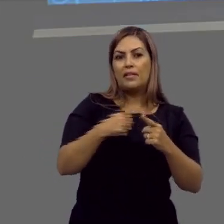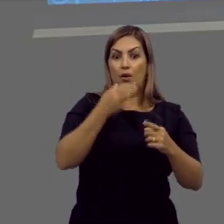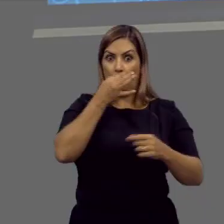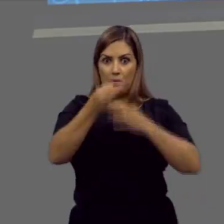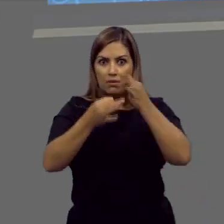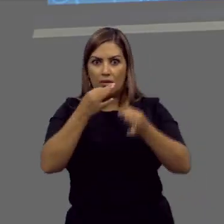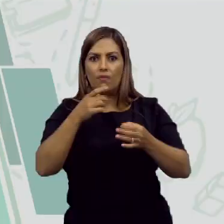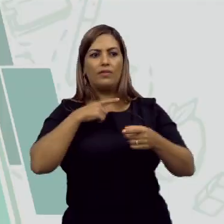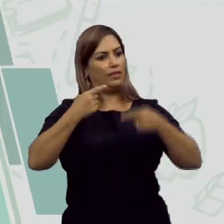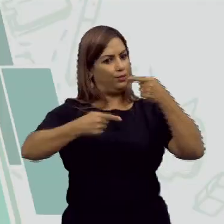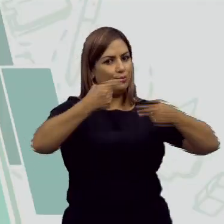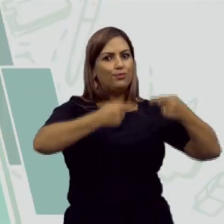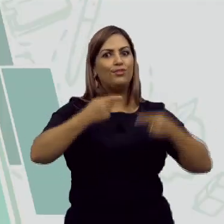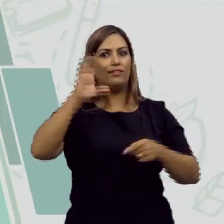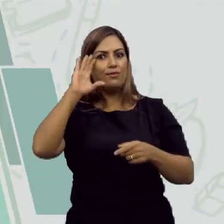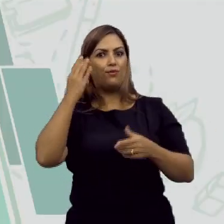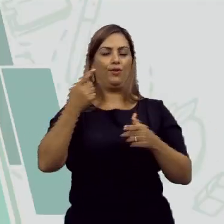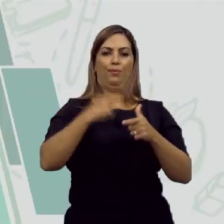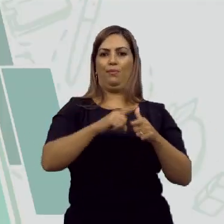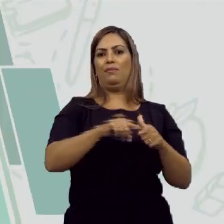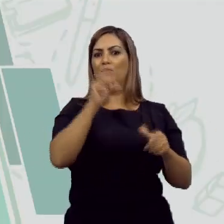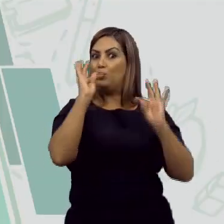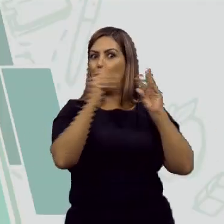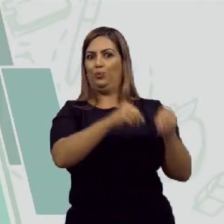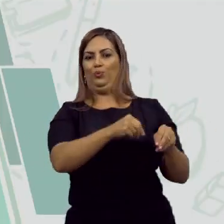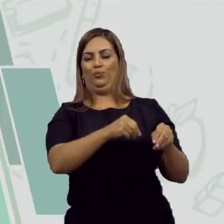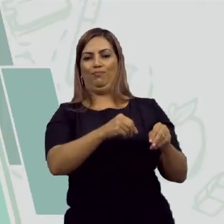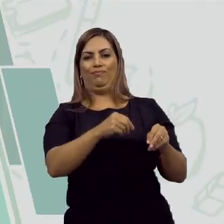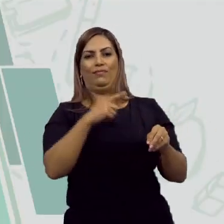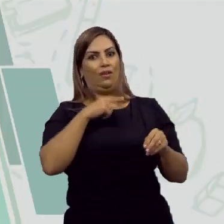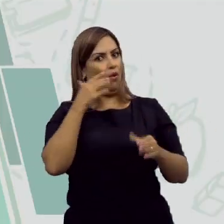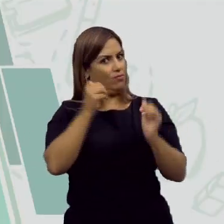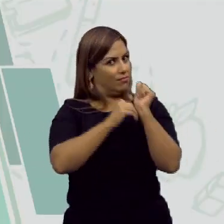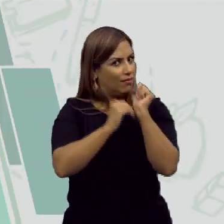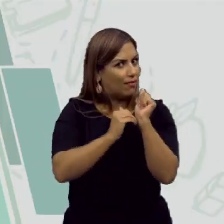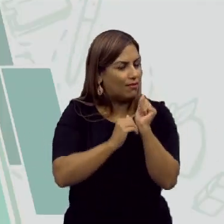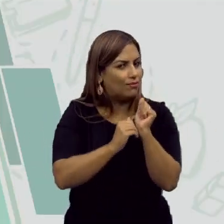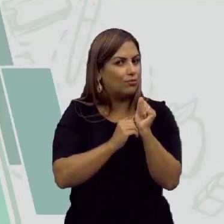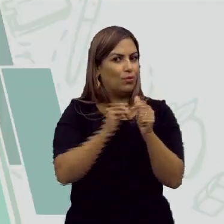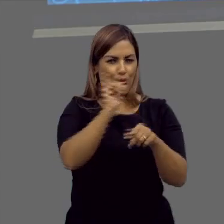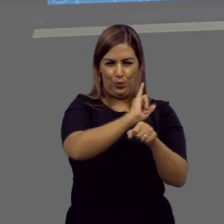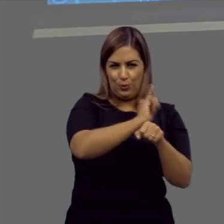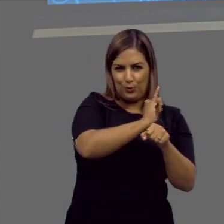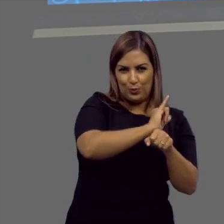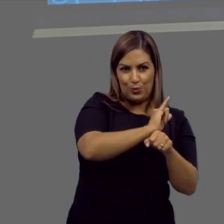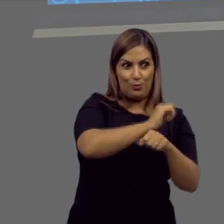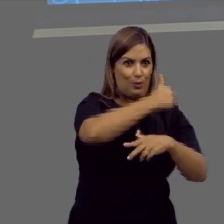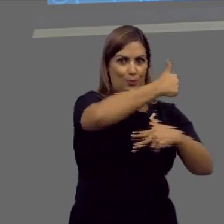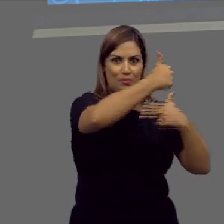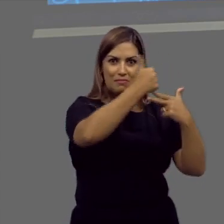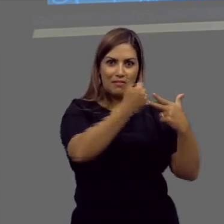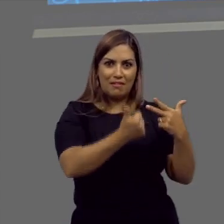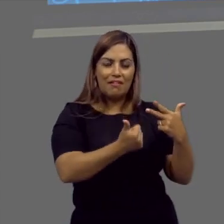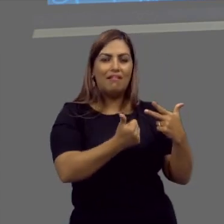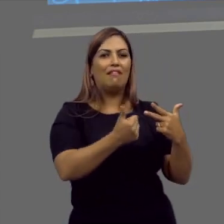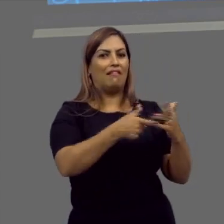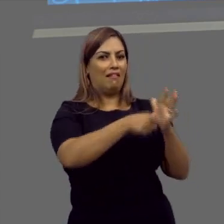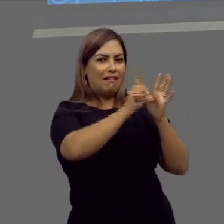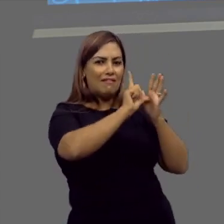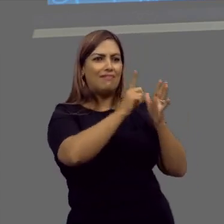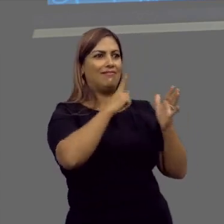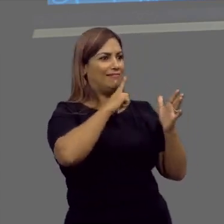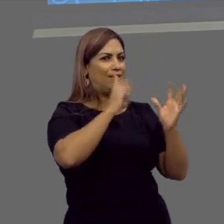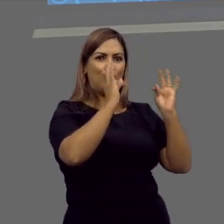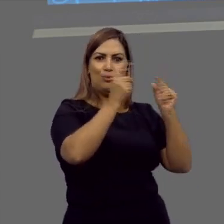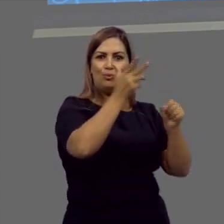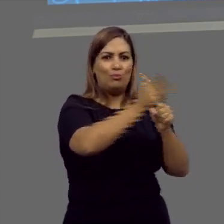Na intervenção, você vai ter que discutir, vai ter que resolver tudo isso. E ó, deixa eu te contar um segredo. No YouTube, do Goiás Bem, no Enem,